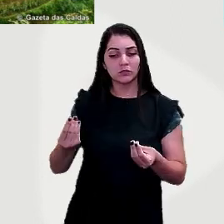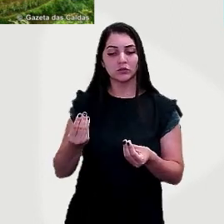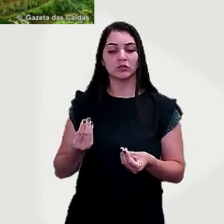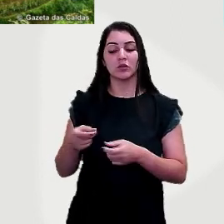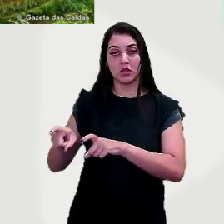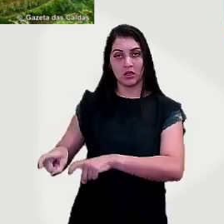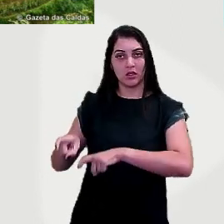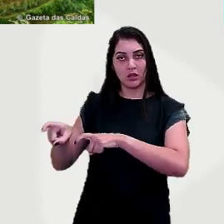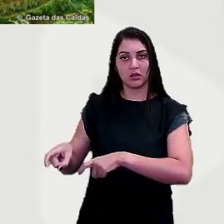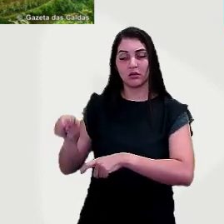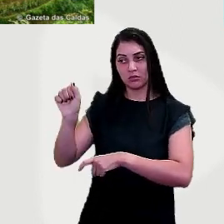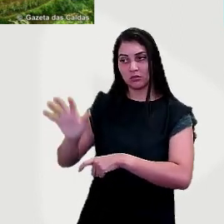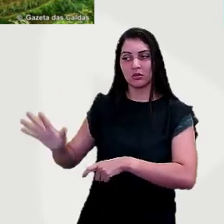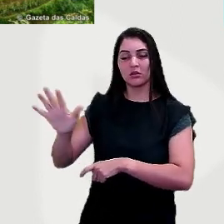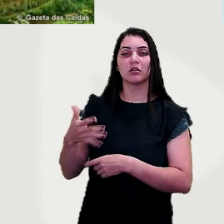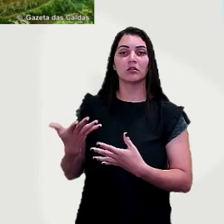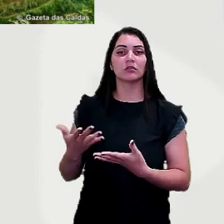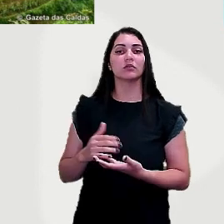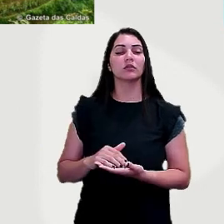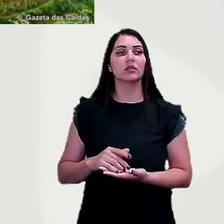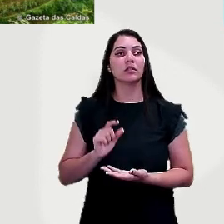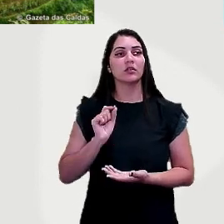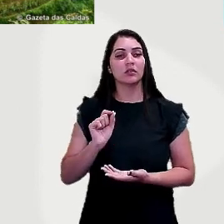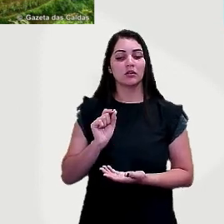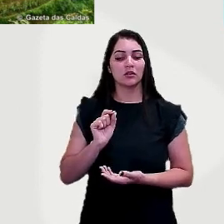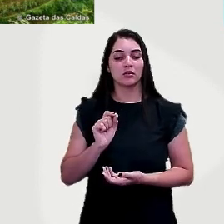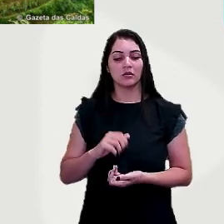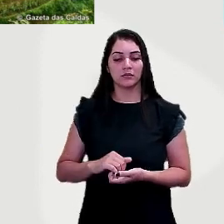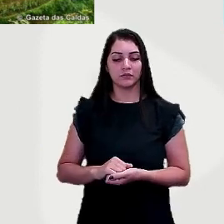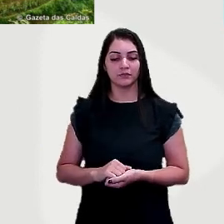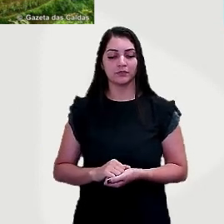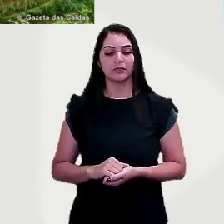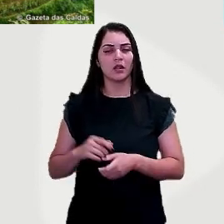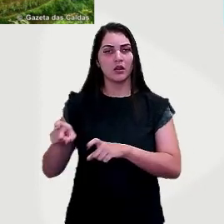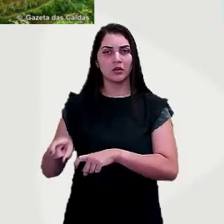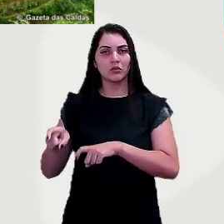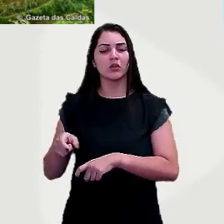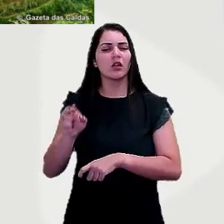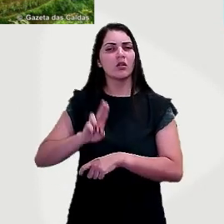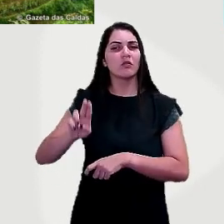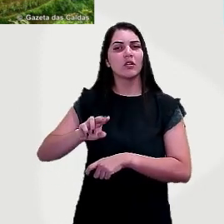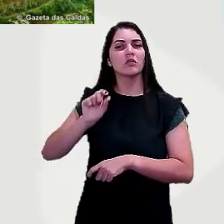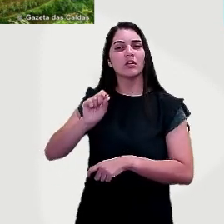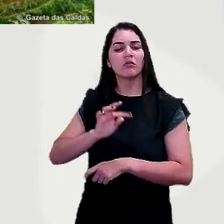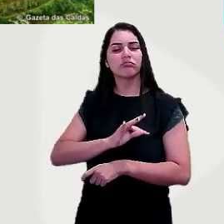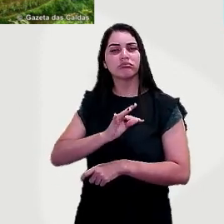na agricultura, ali na Ásia, que é o terrasseamento, que é uma agricultura que não vai usar tanta técnica,